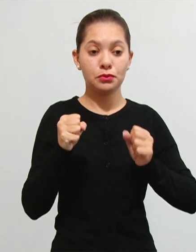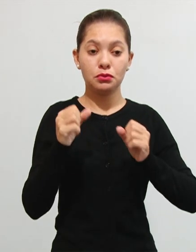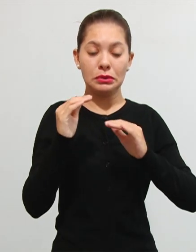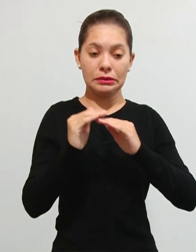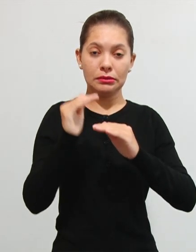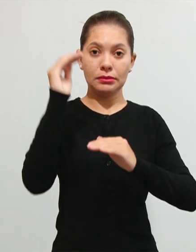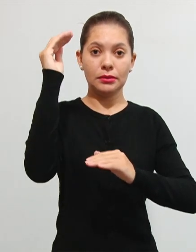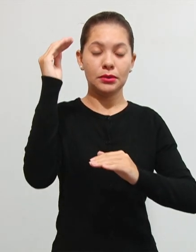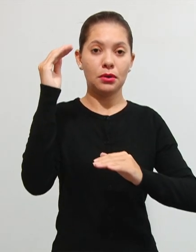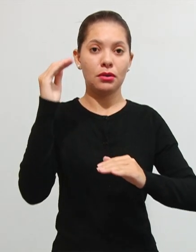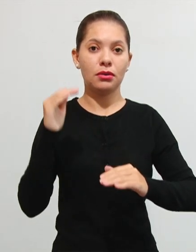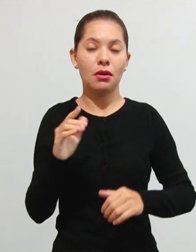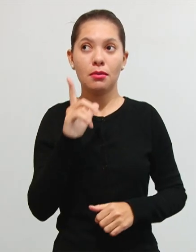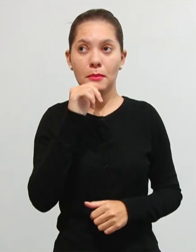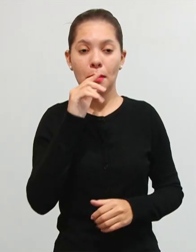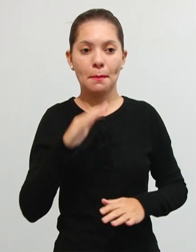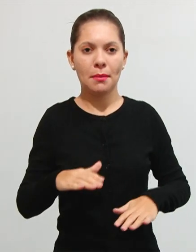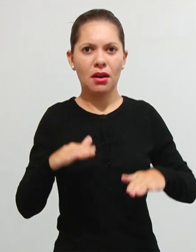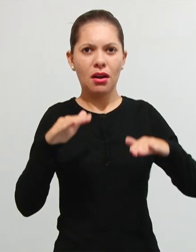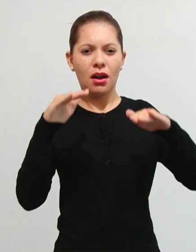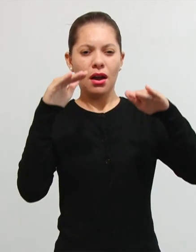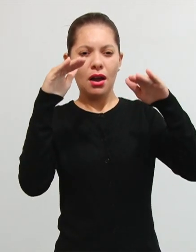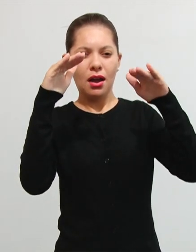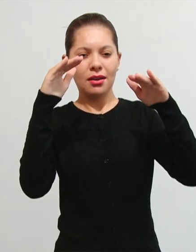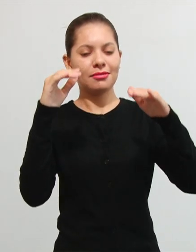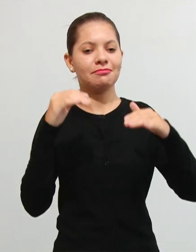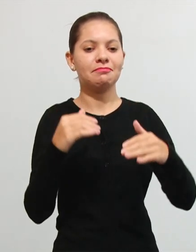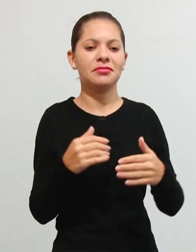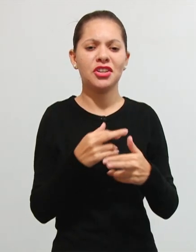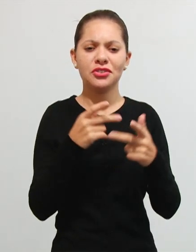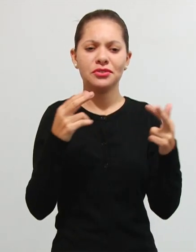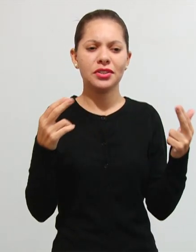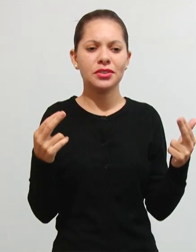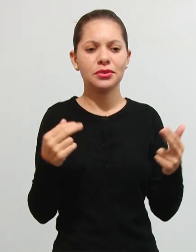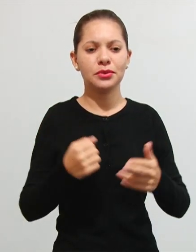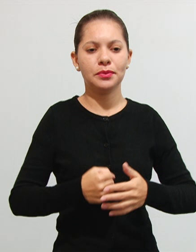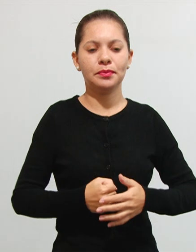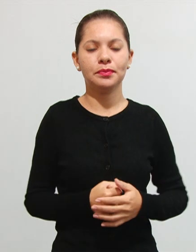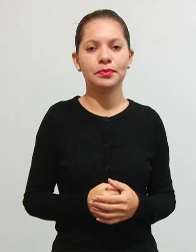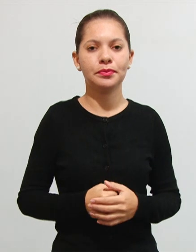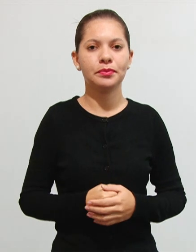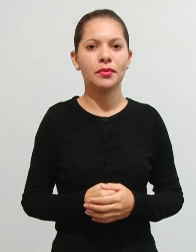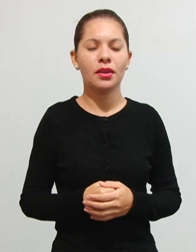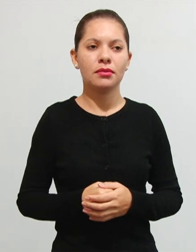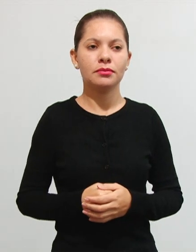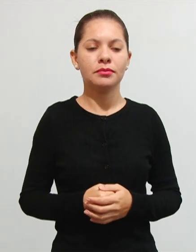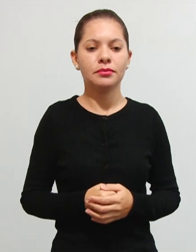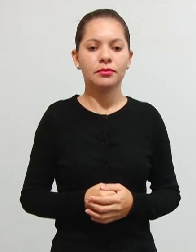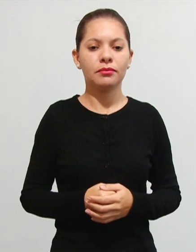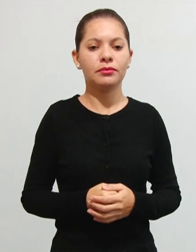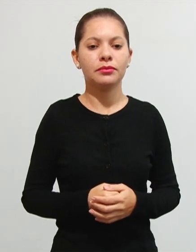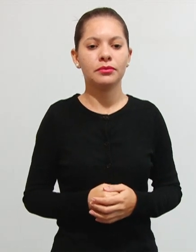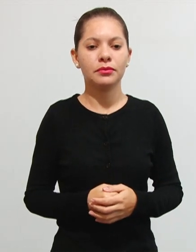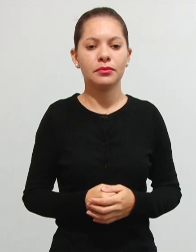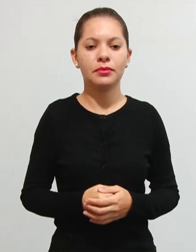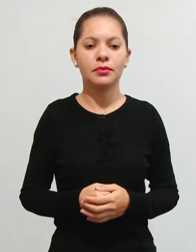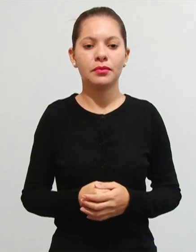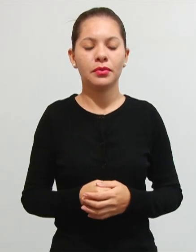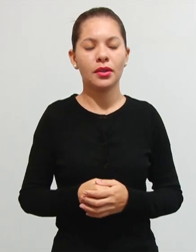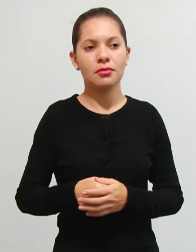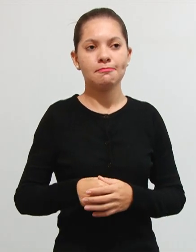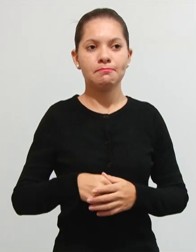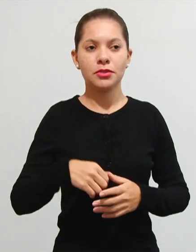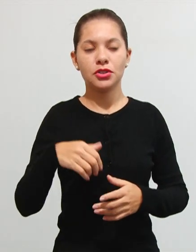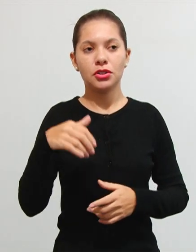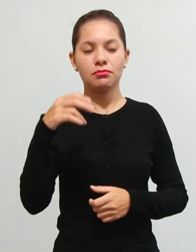trouxe exemplo como enchentes maremotos terremotos atrelados a imprevisíveis eventos naturais ou de atuação